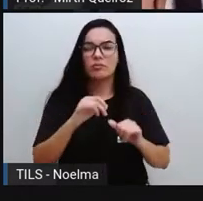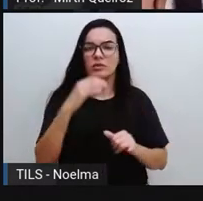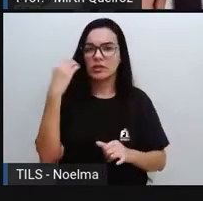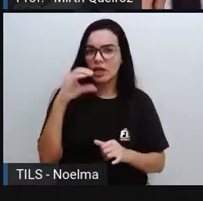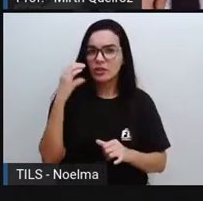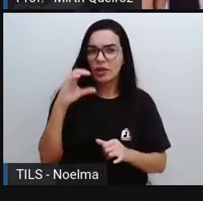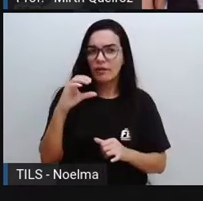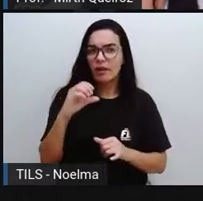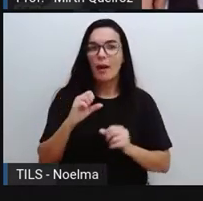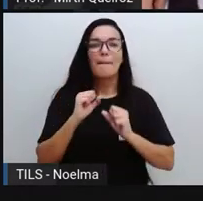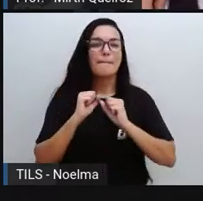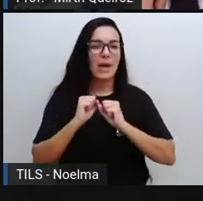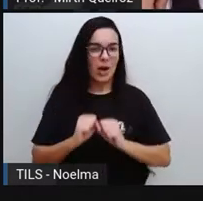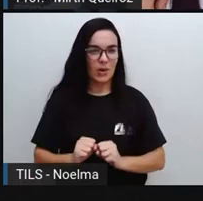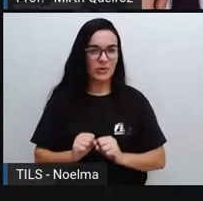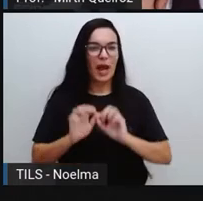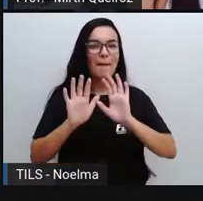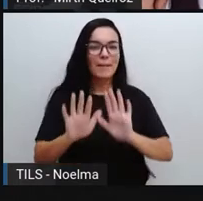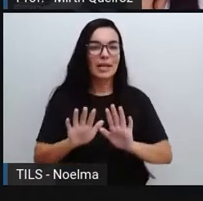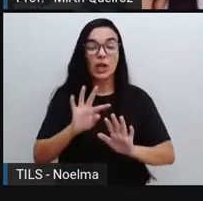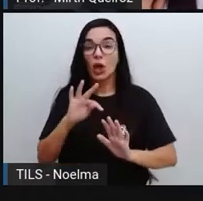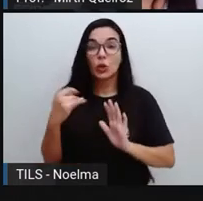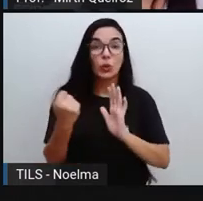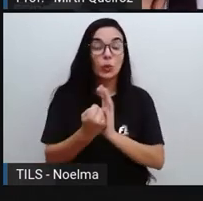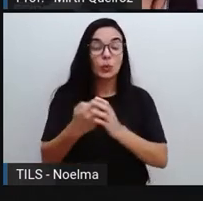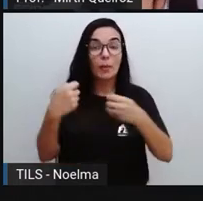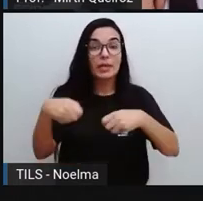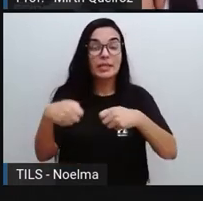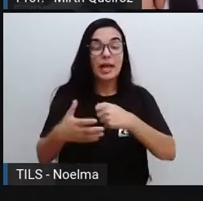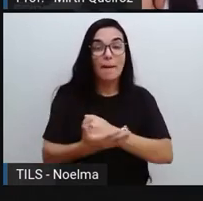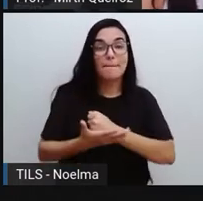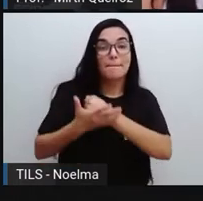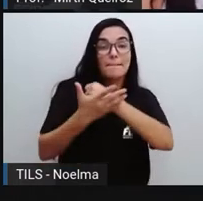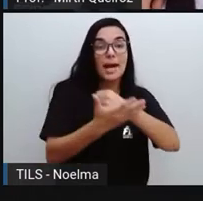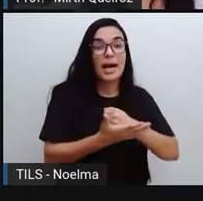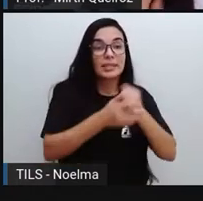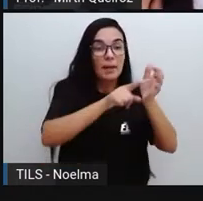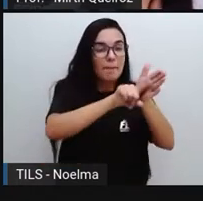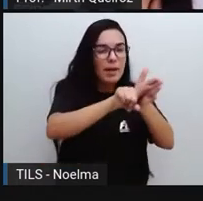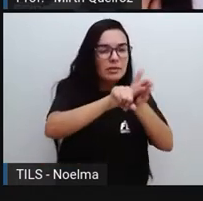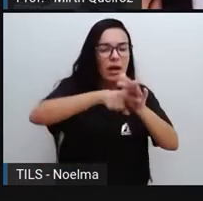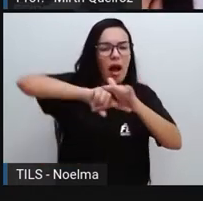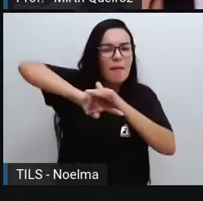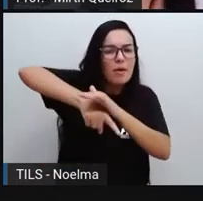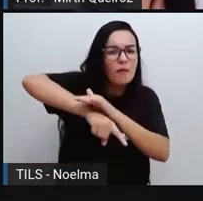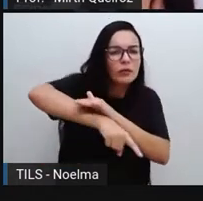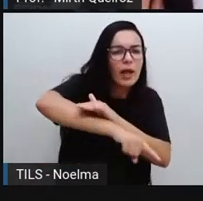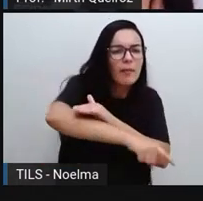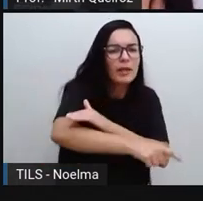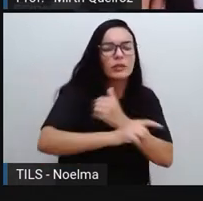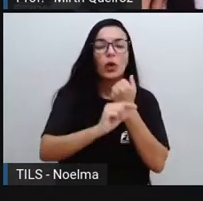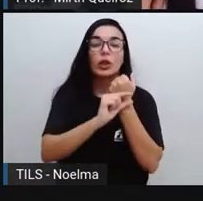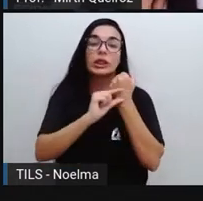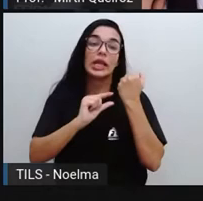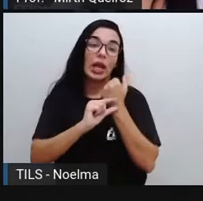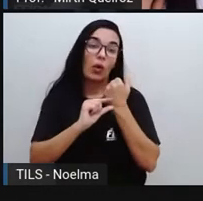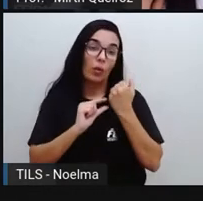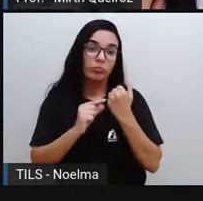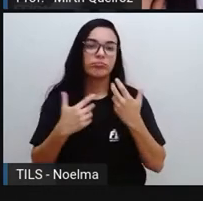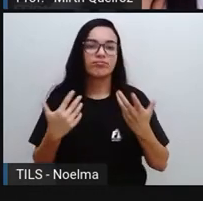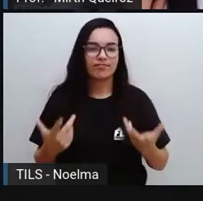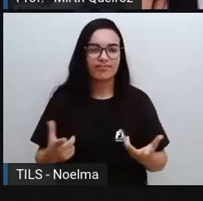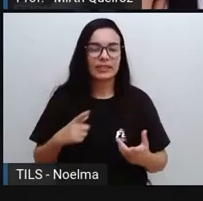Porém, tudo é produzido com base em pesquisa, em aprofundamento teórico, certo? E esses